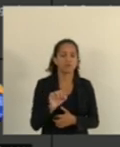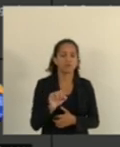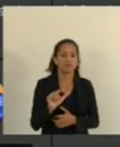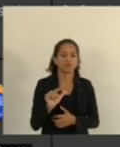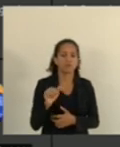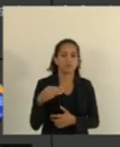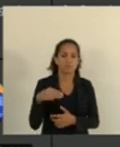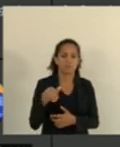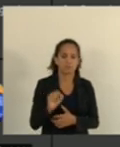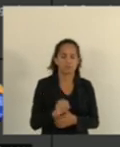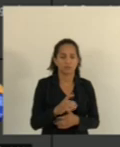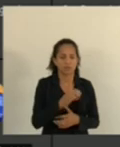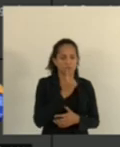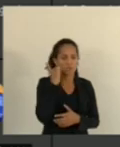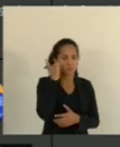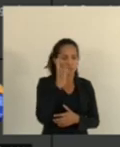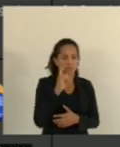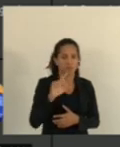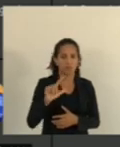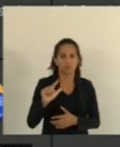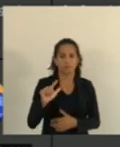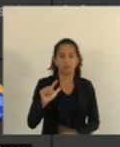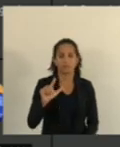Deputado Luciano Machado